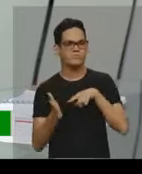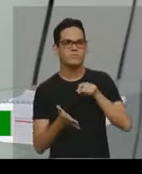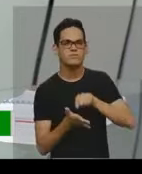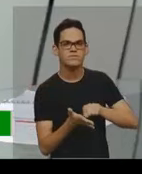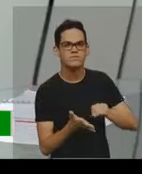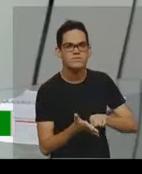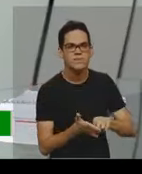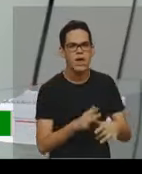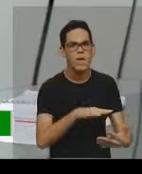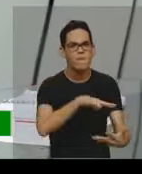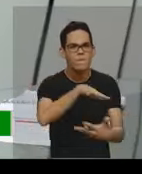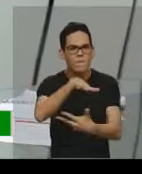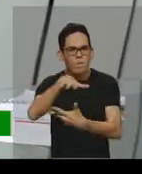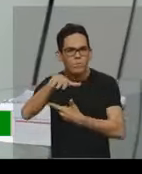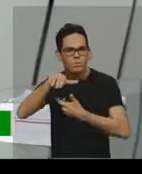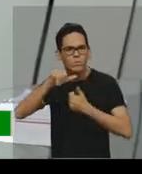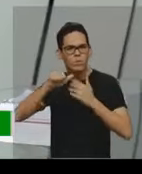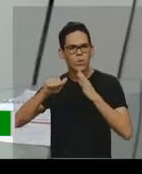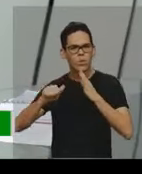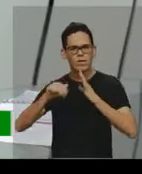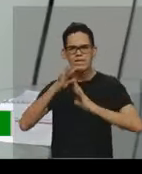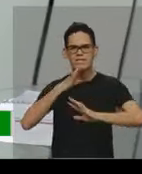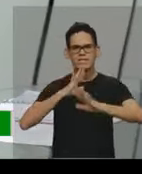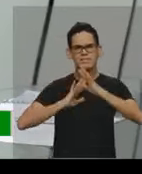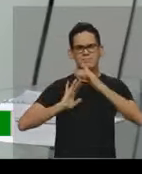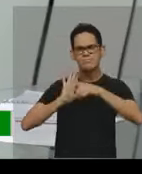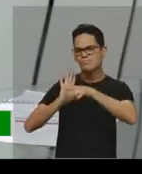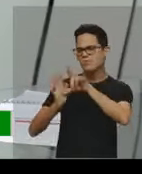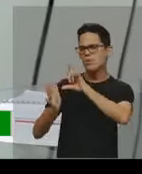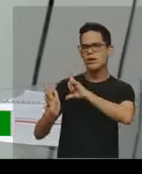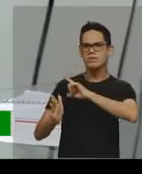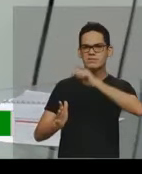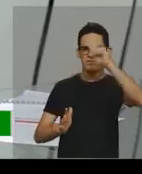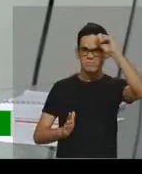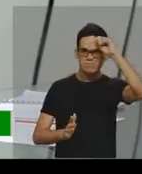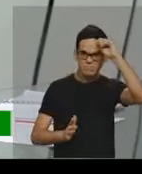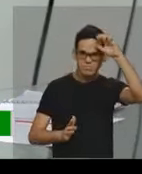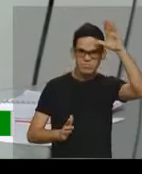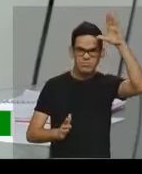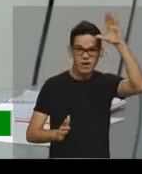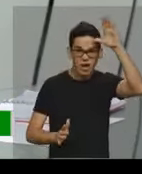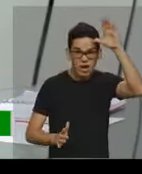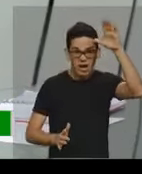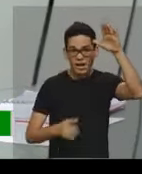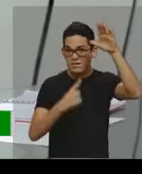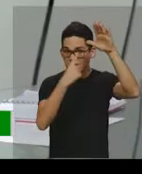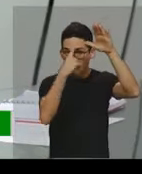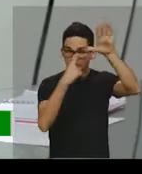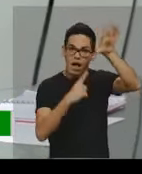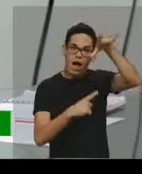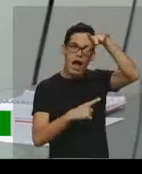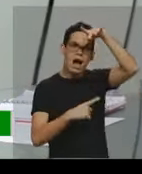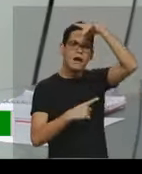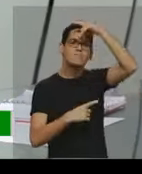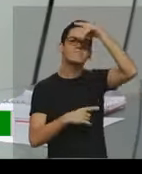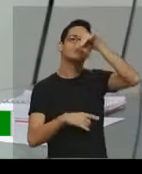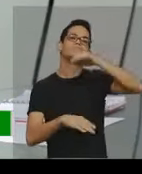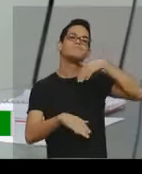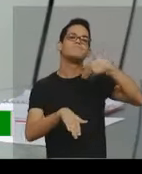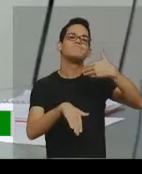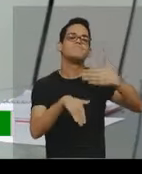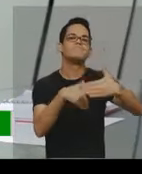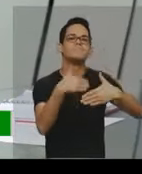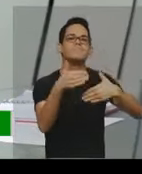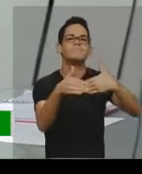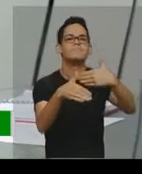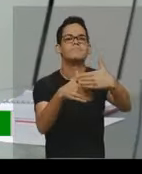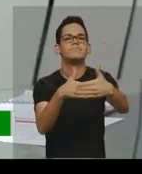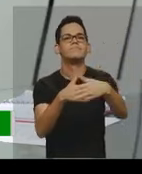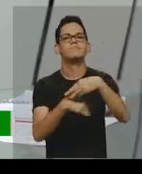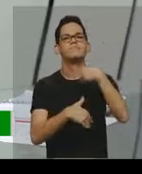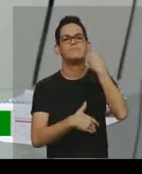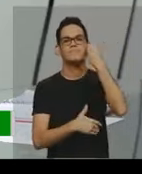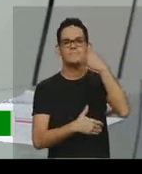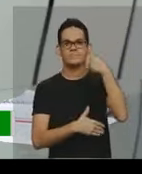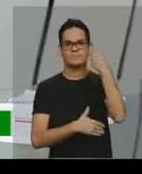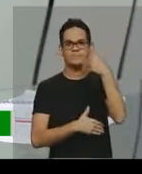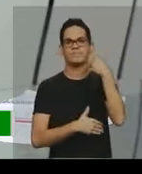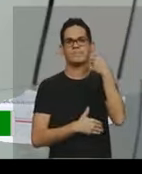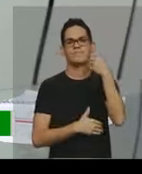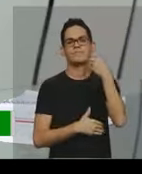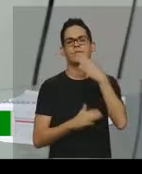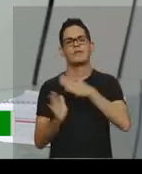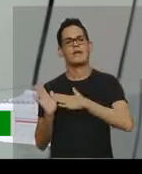mundo, conhecimento prévio, é tudo que você consegue adquirir, a sua bagagem sobre aquele